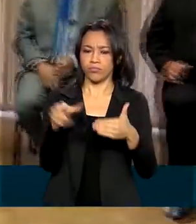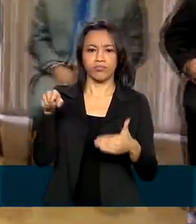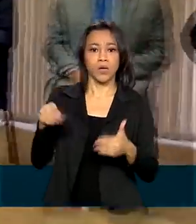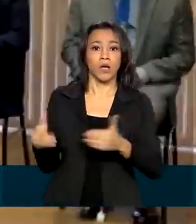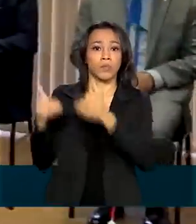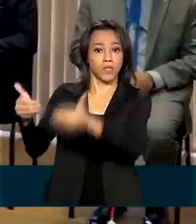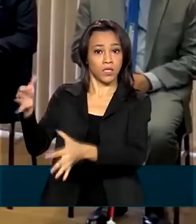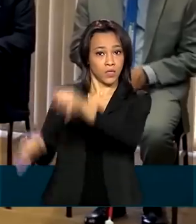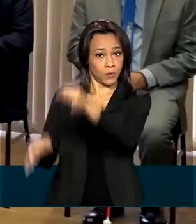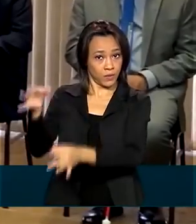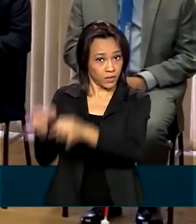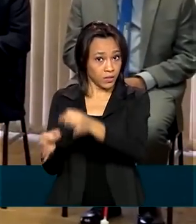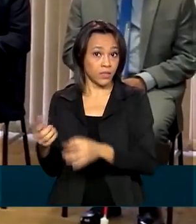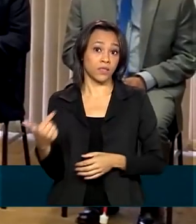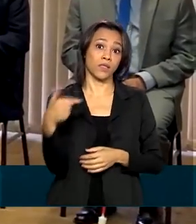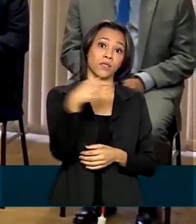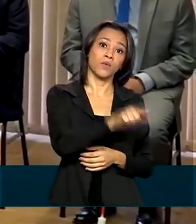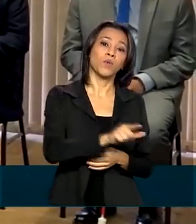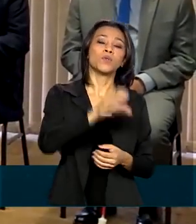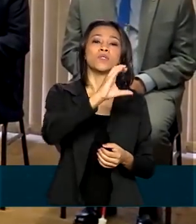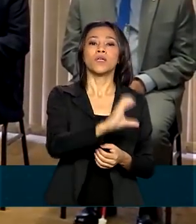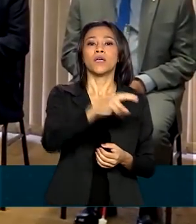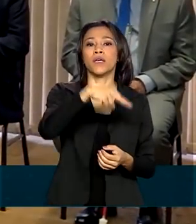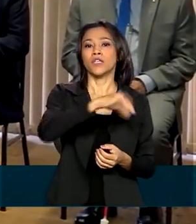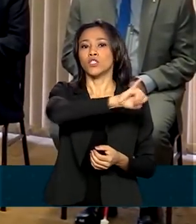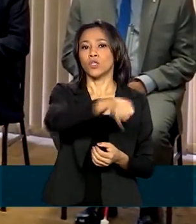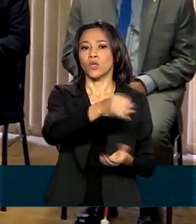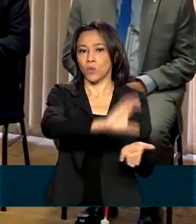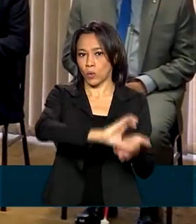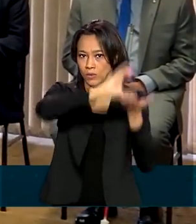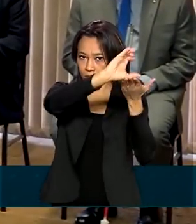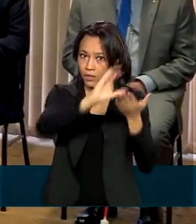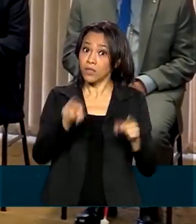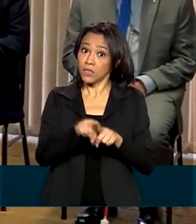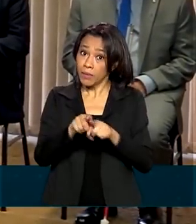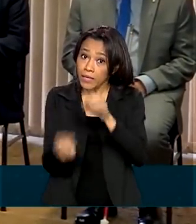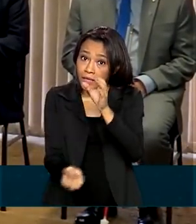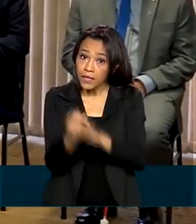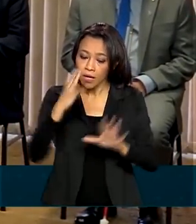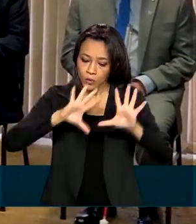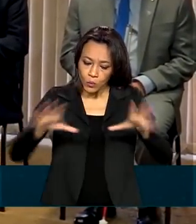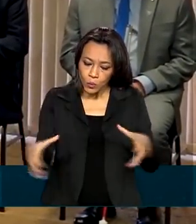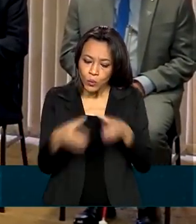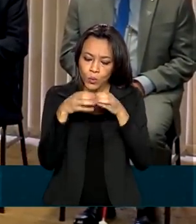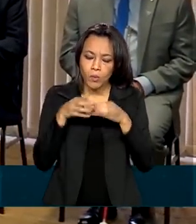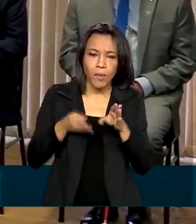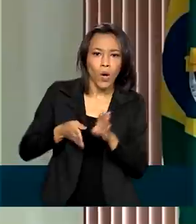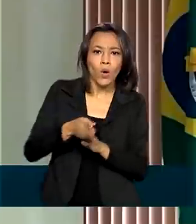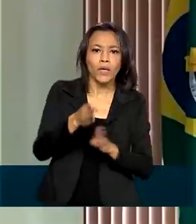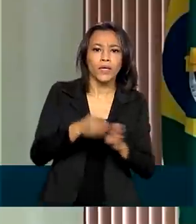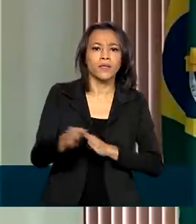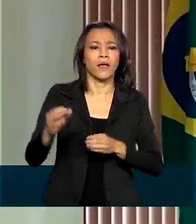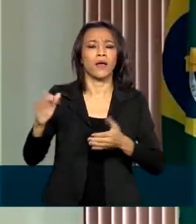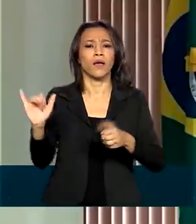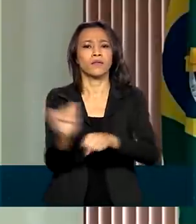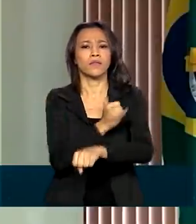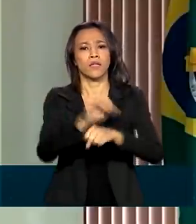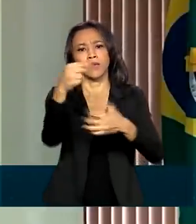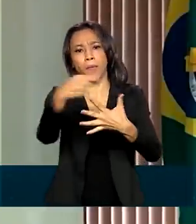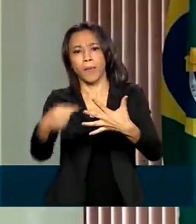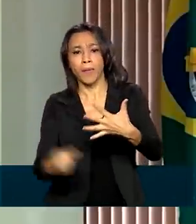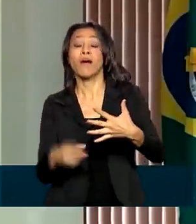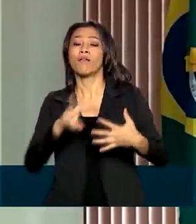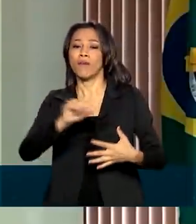Justiça e o CNJ e também criado um comitê para a orientação das ações. Haverá também